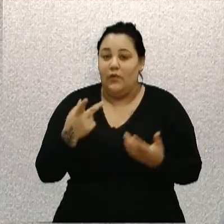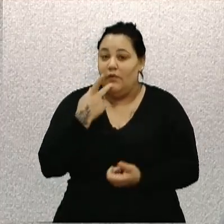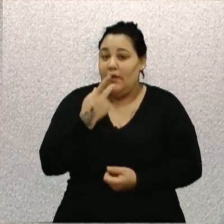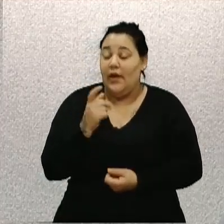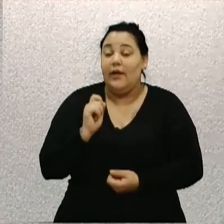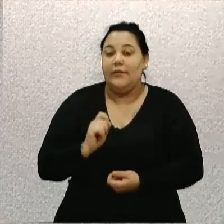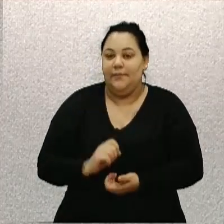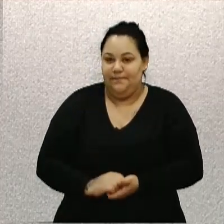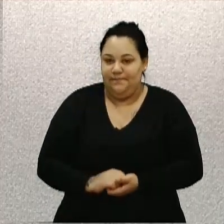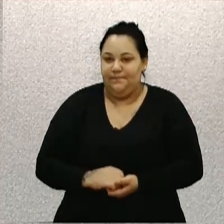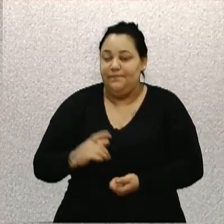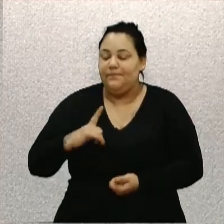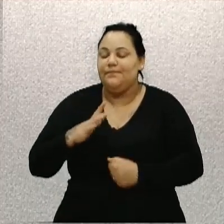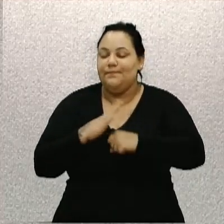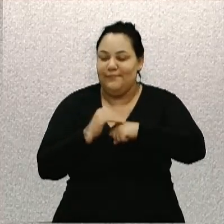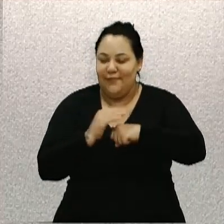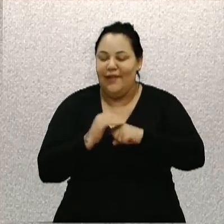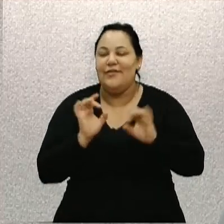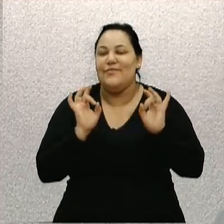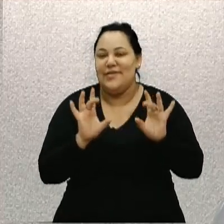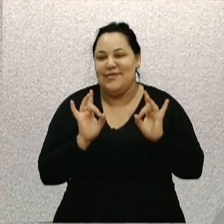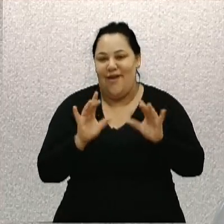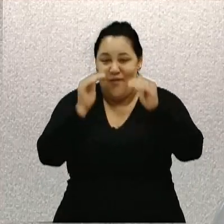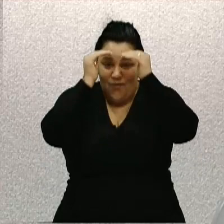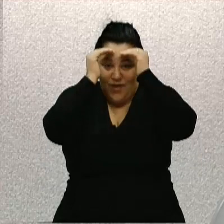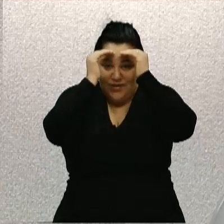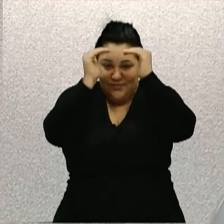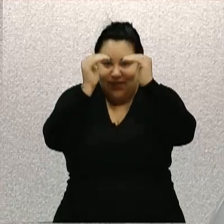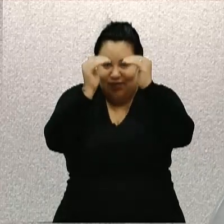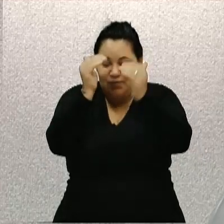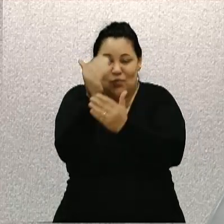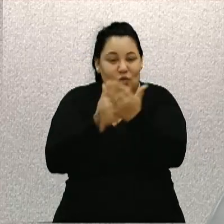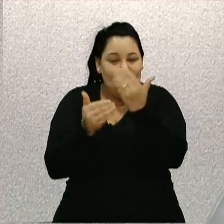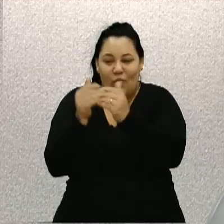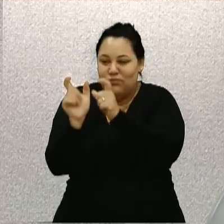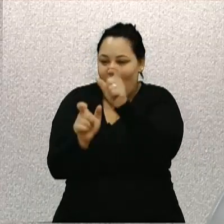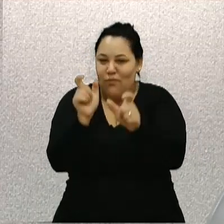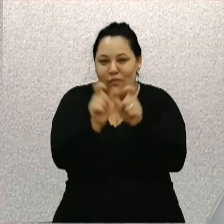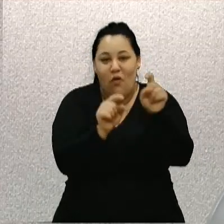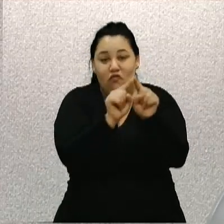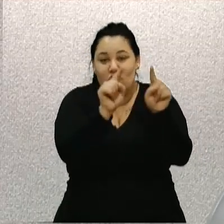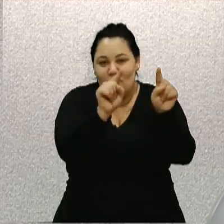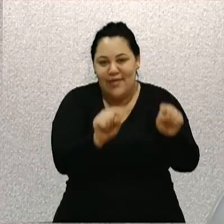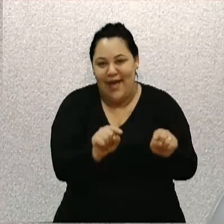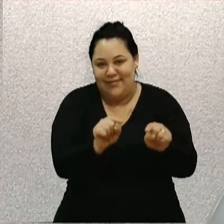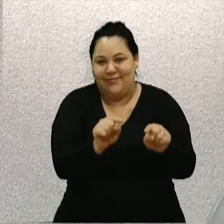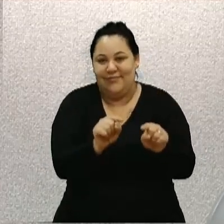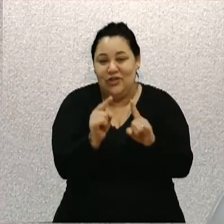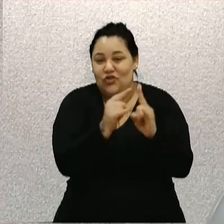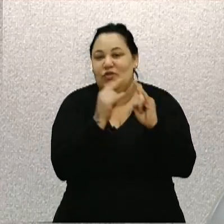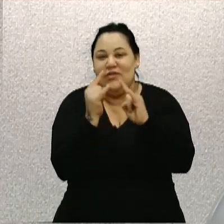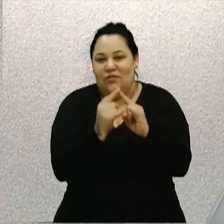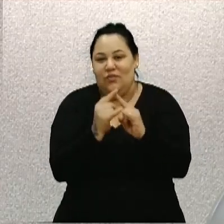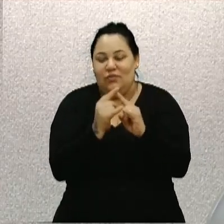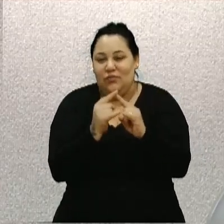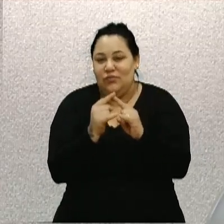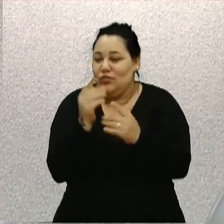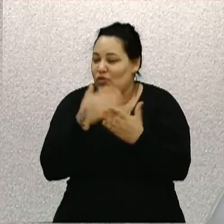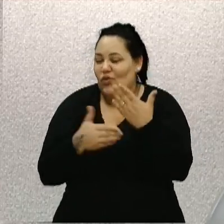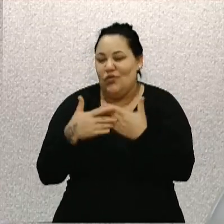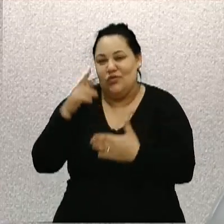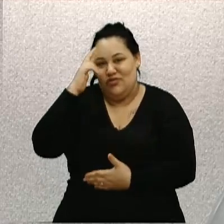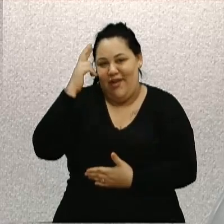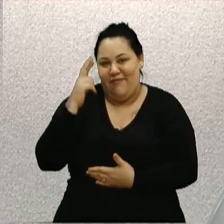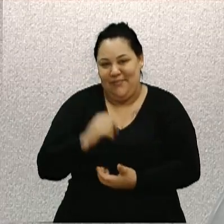tenho um carinho muito grande, um respeito muito grande por todos que lá trabalham, por todos os dirigentes. E